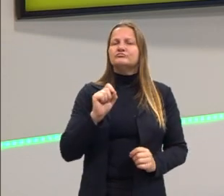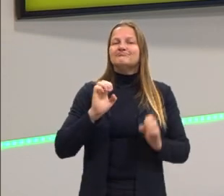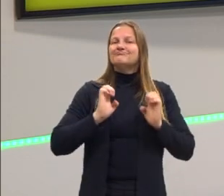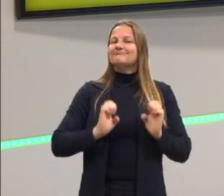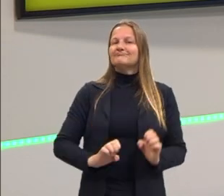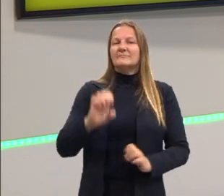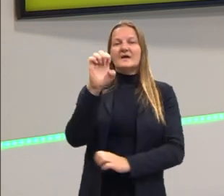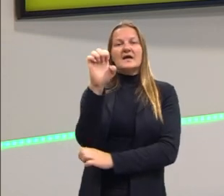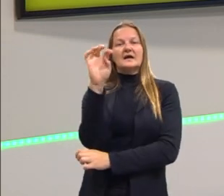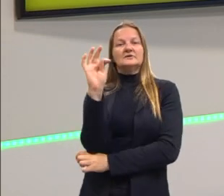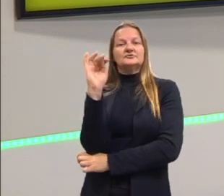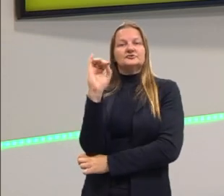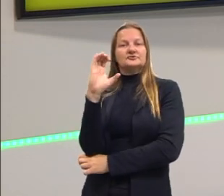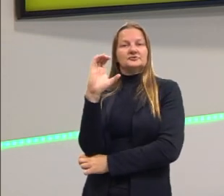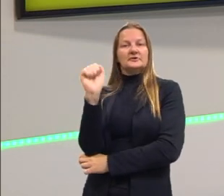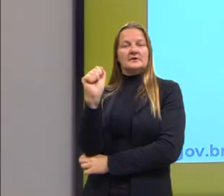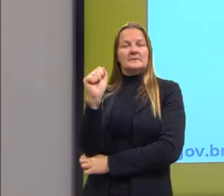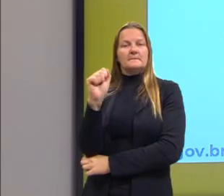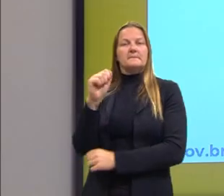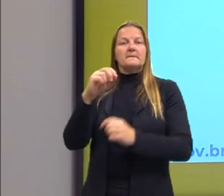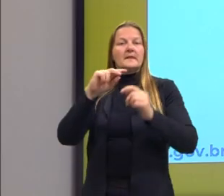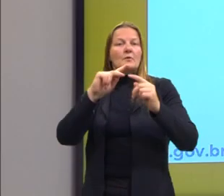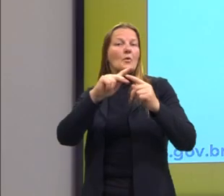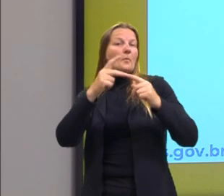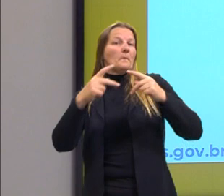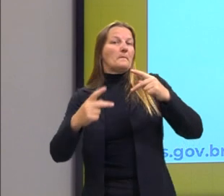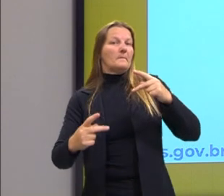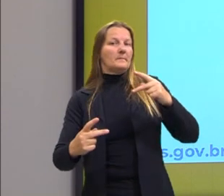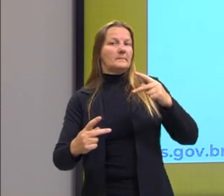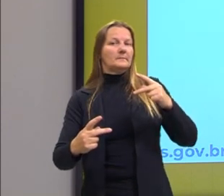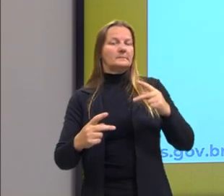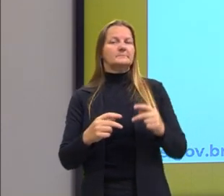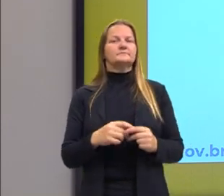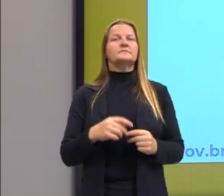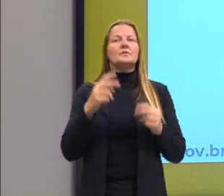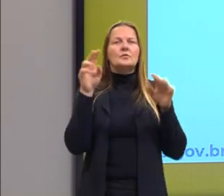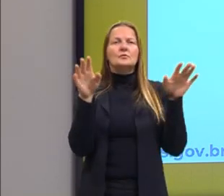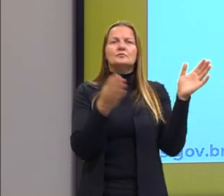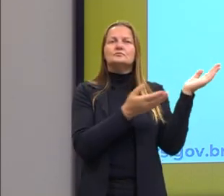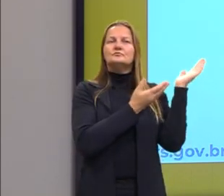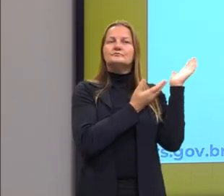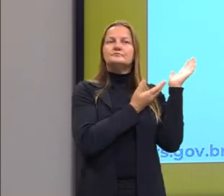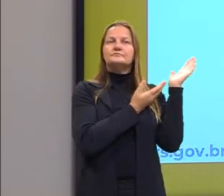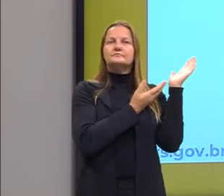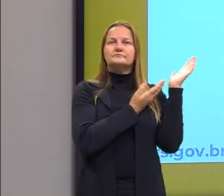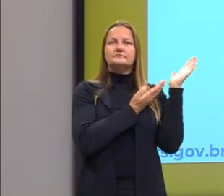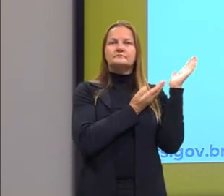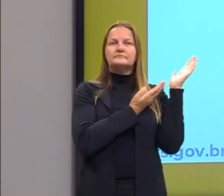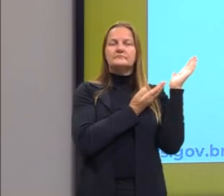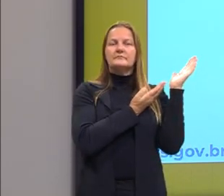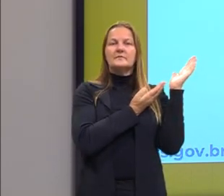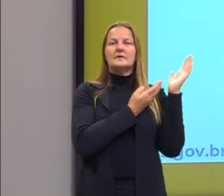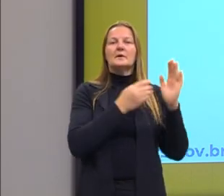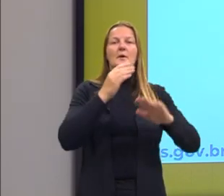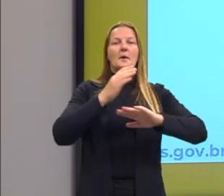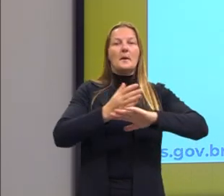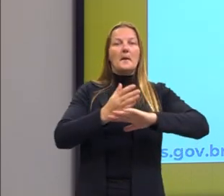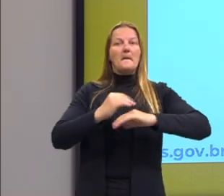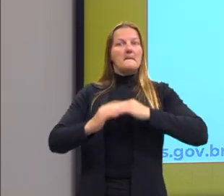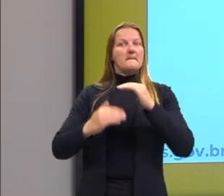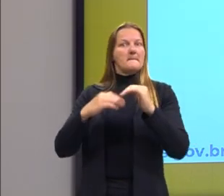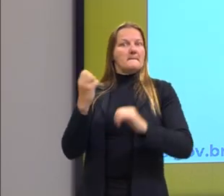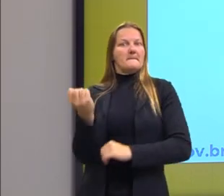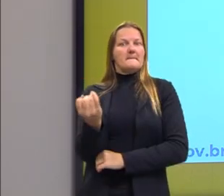mudar, vai ter outro paradigma, vai ter outras características. Então, olha só, a ética moderna, defesa da autonomia